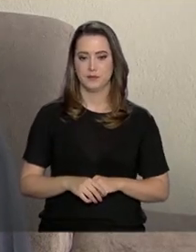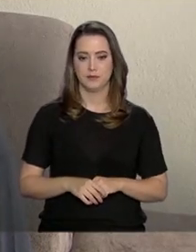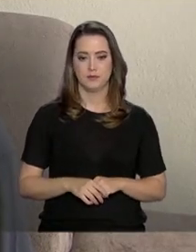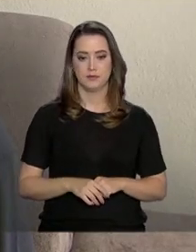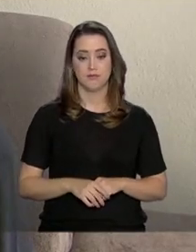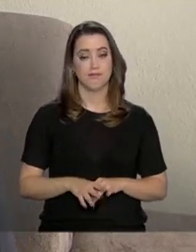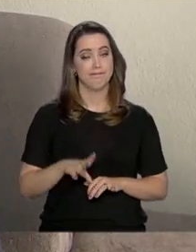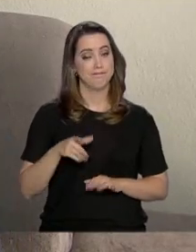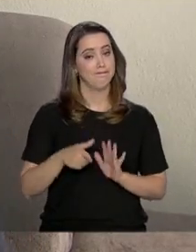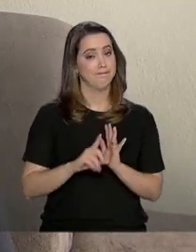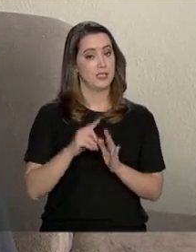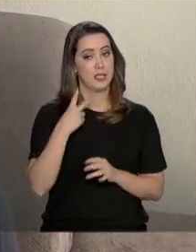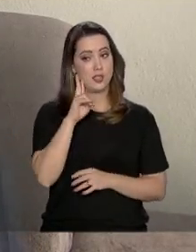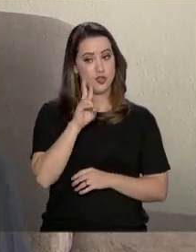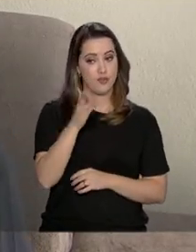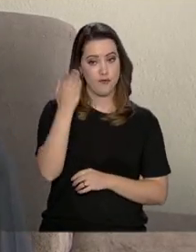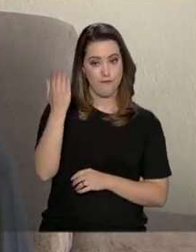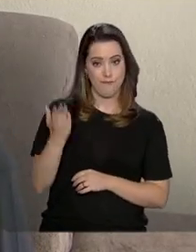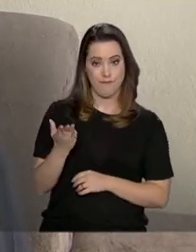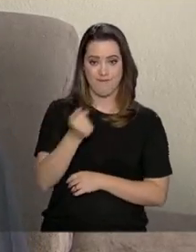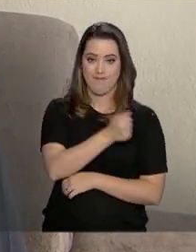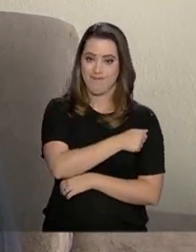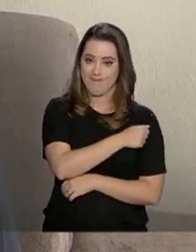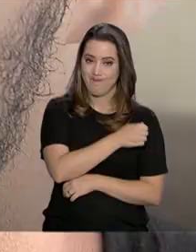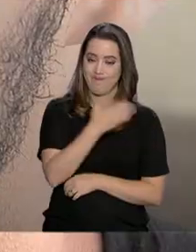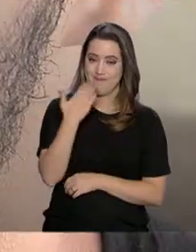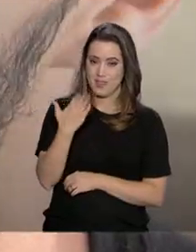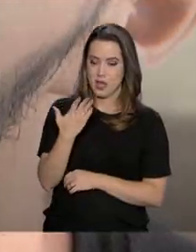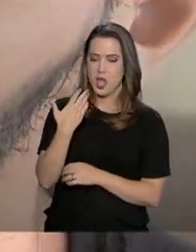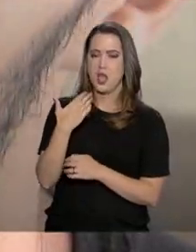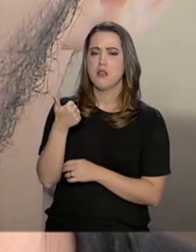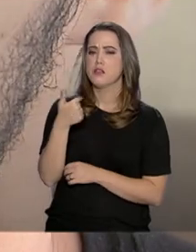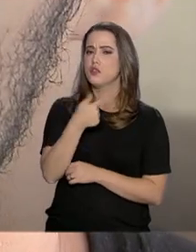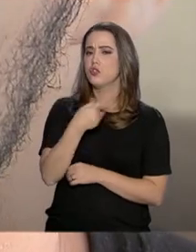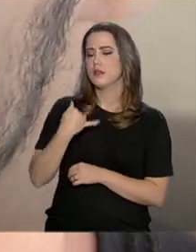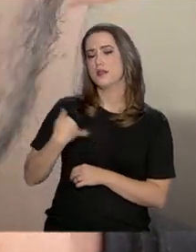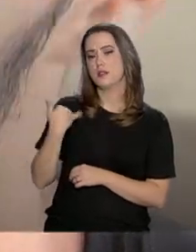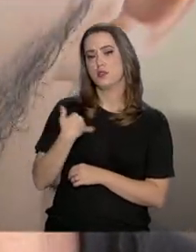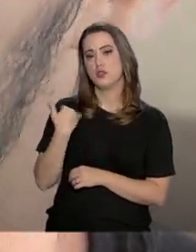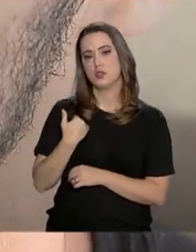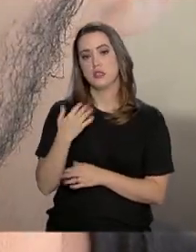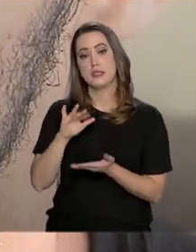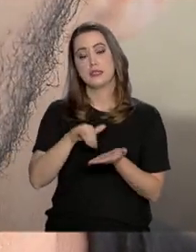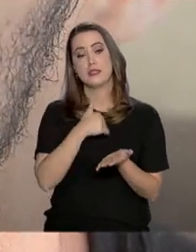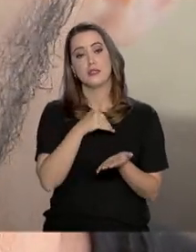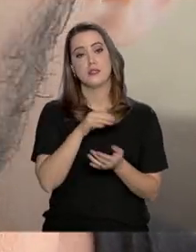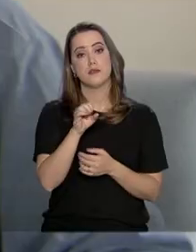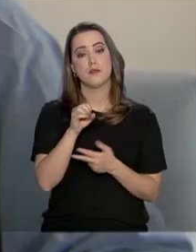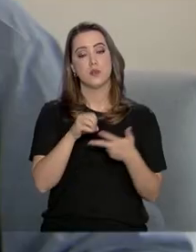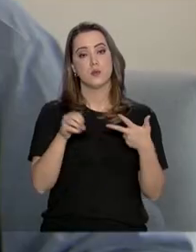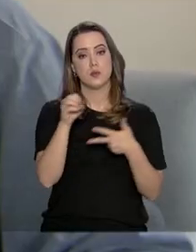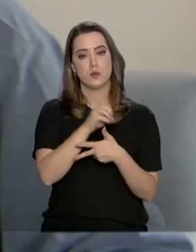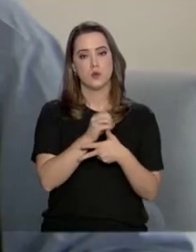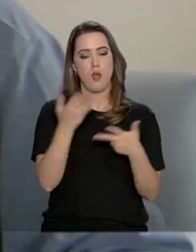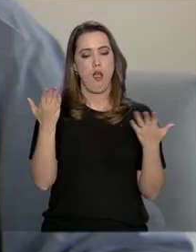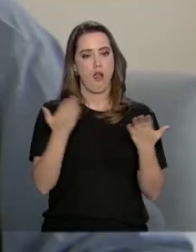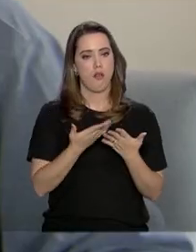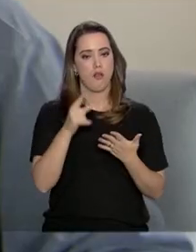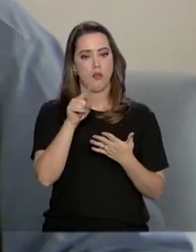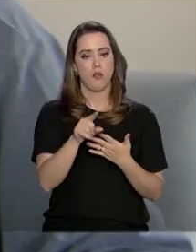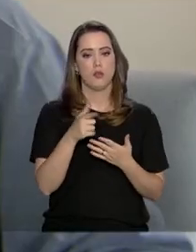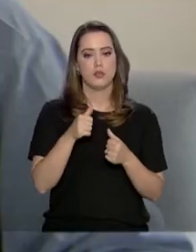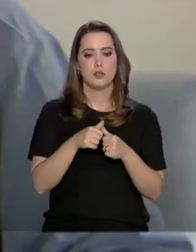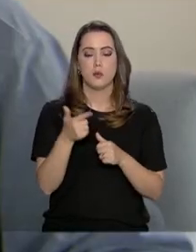Alguns dias acompanhamos o estudante João Gabriel, de 17 anos, quando ele se inscreveu no SISU. Agora